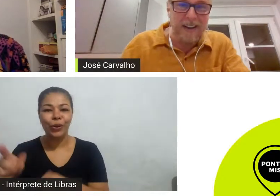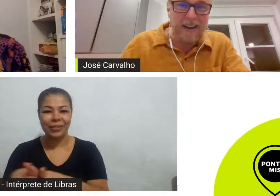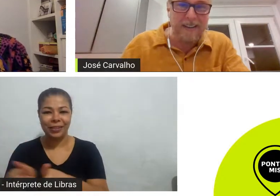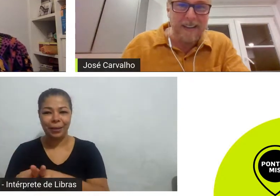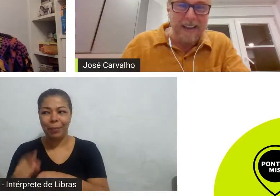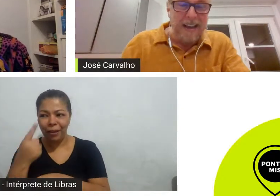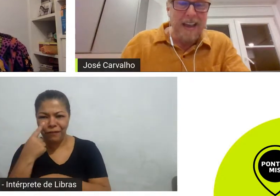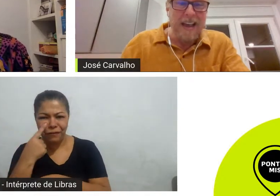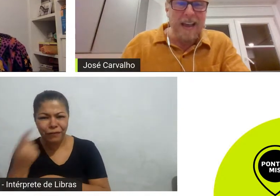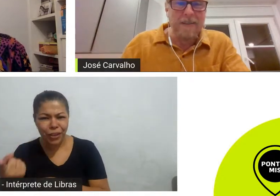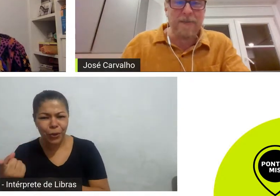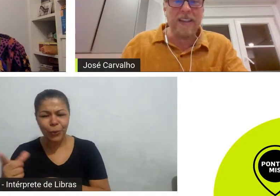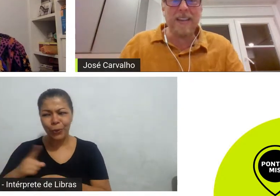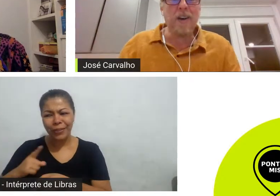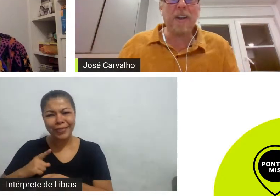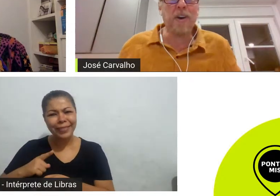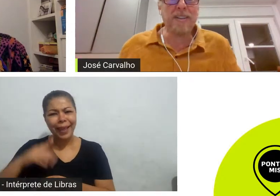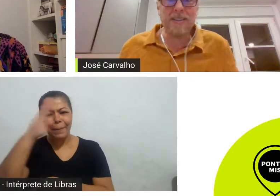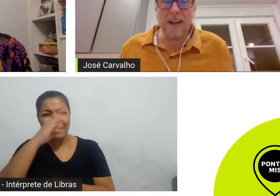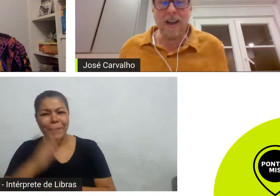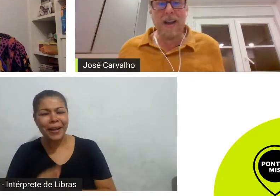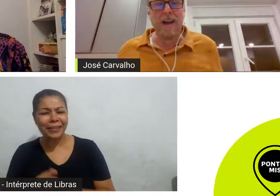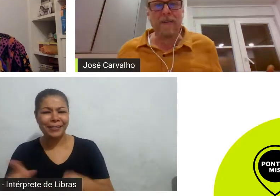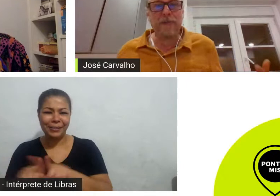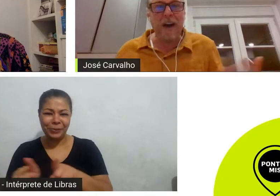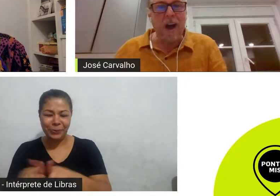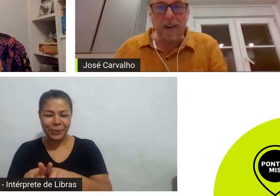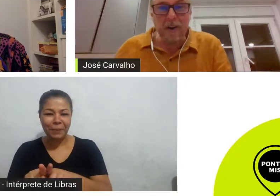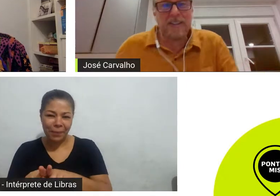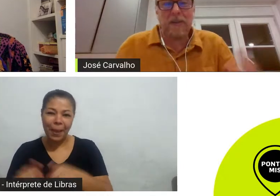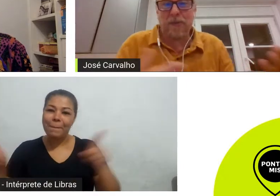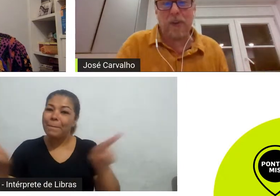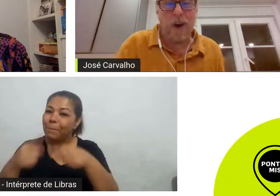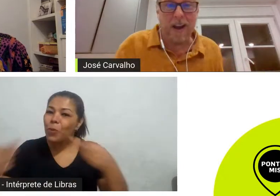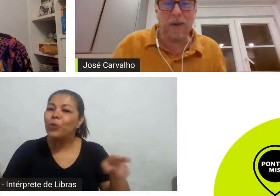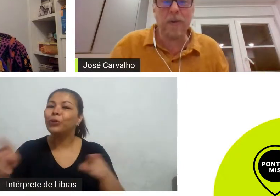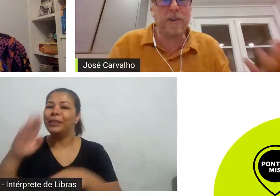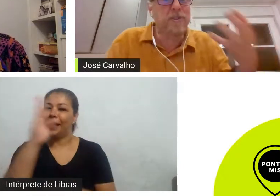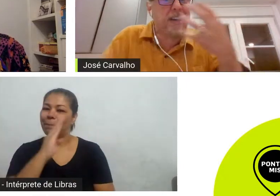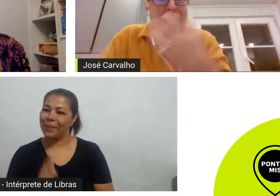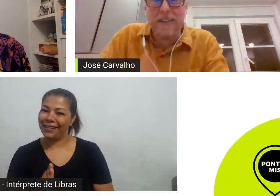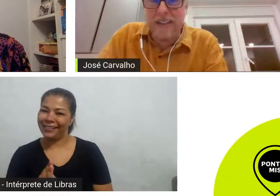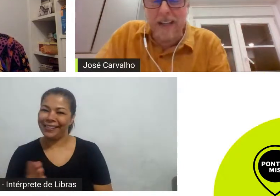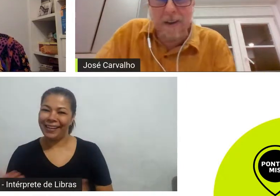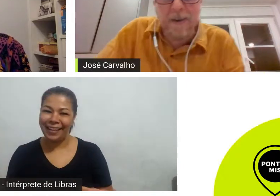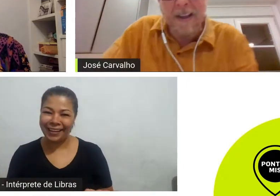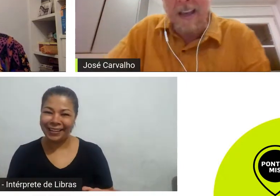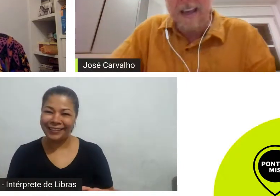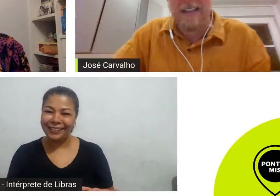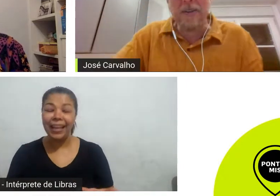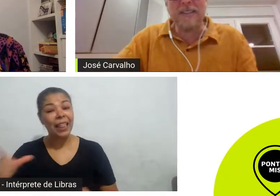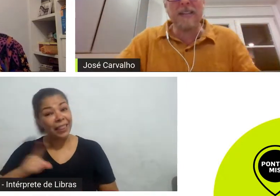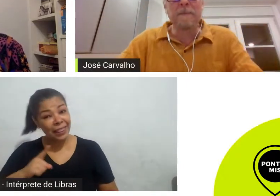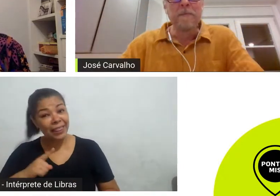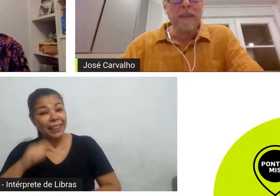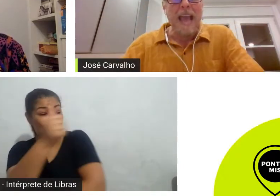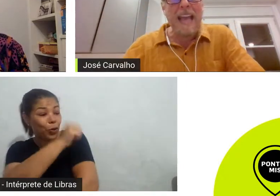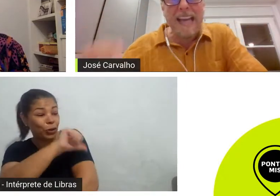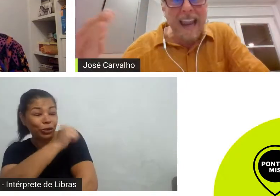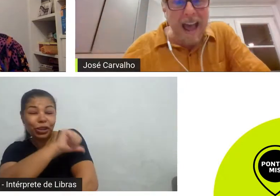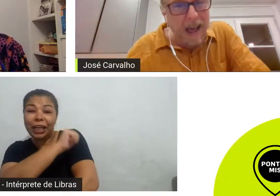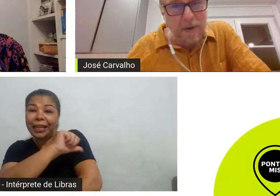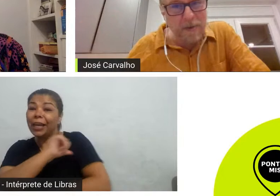brasileira vendeu a nossa fauna nossa flora o Rio de Janeiro inteiro então assim